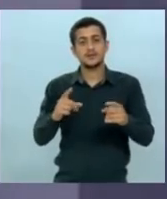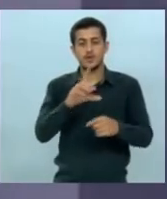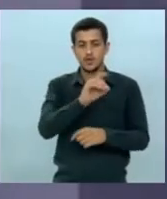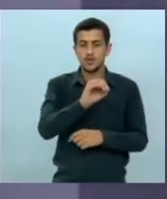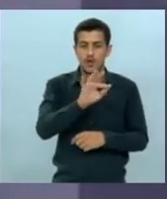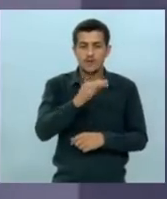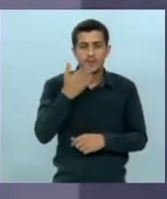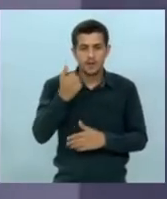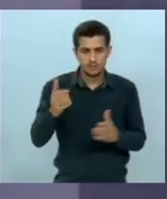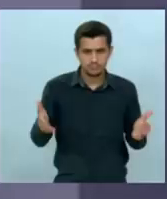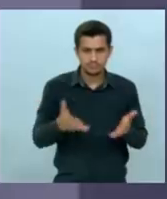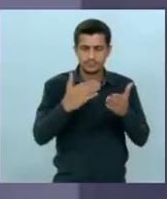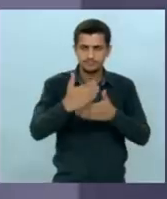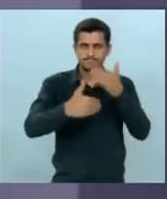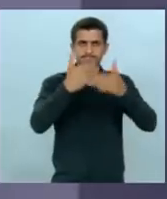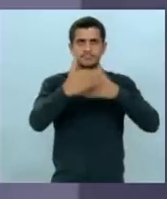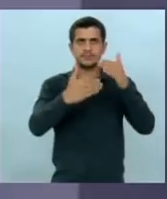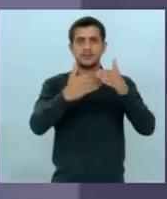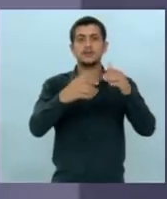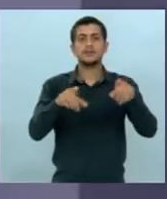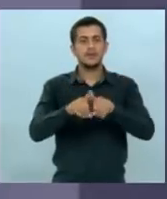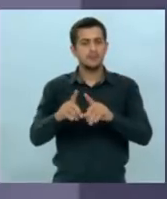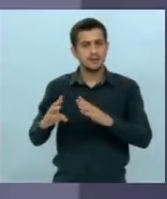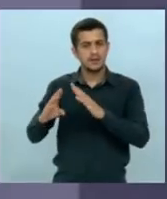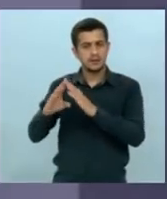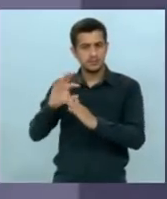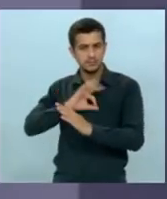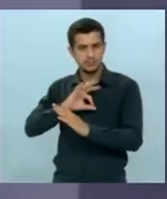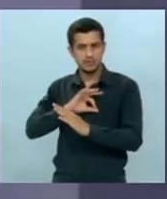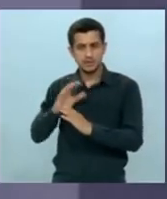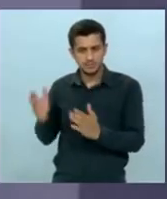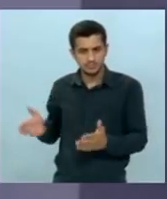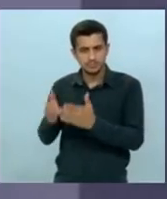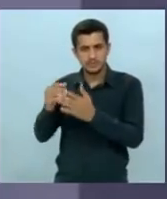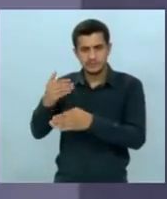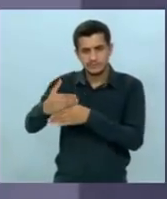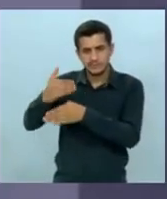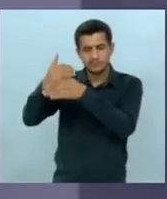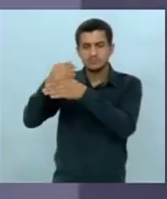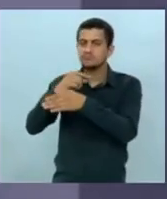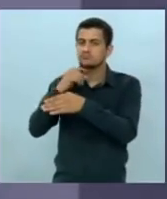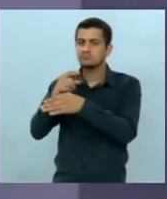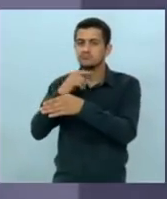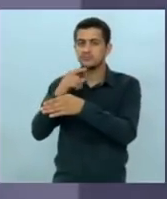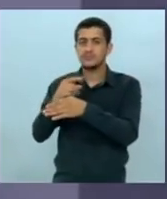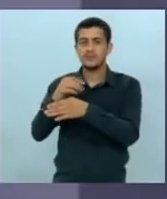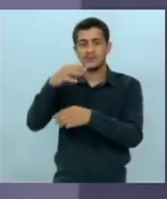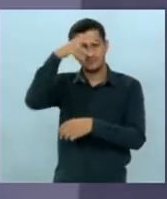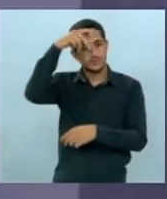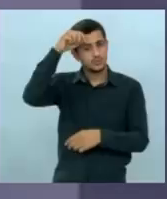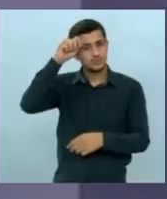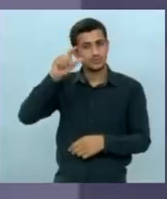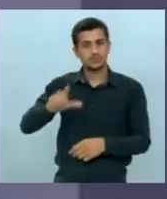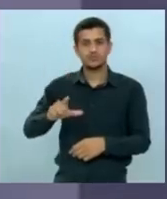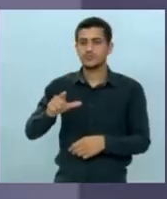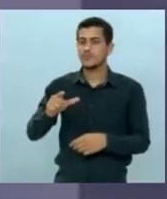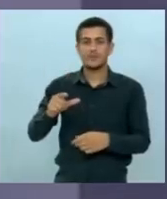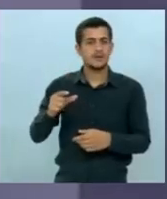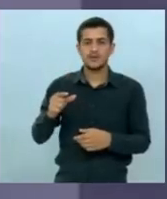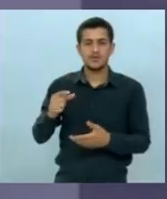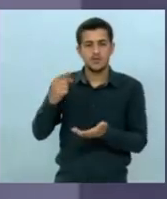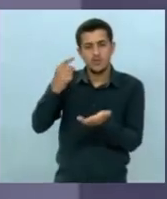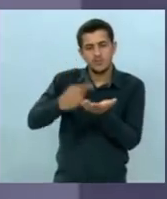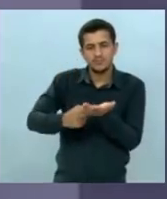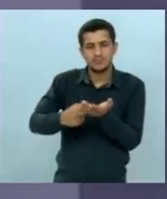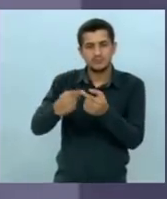não melhorou o DOF ficou de melhorar as delegacias e não fez isto resultado o Estado de Mato Grosso do Sul não cumpriu